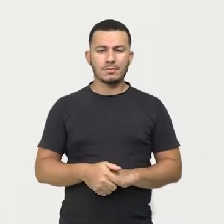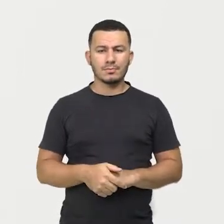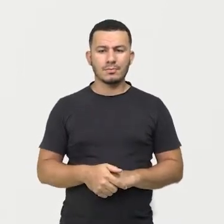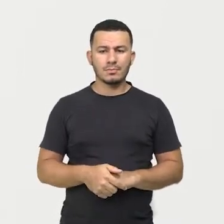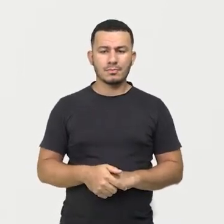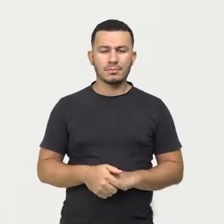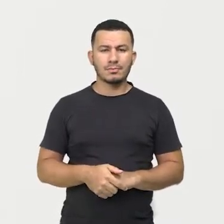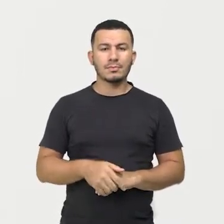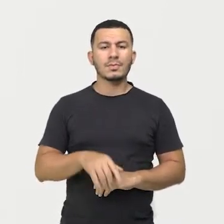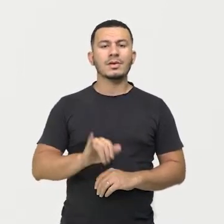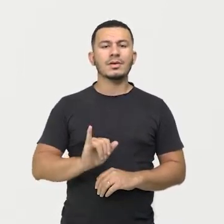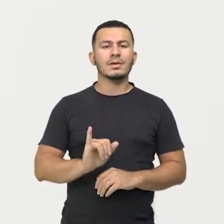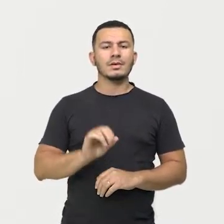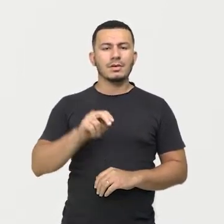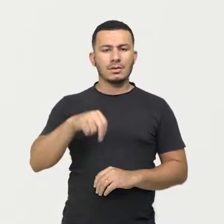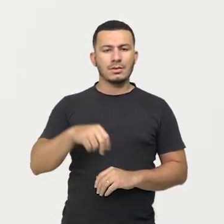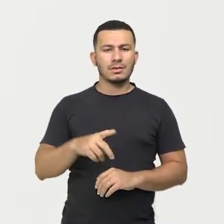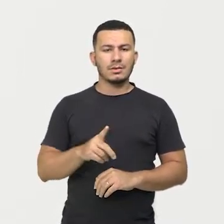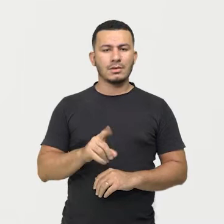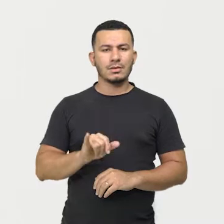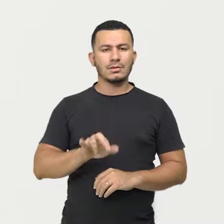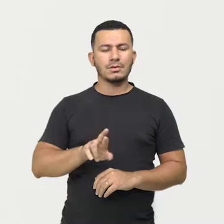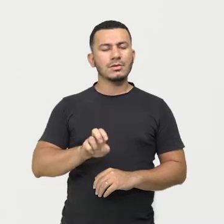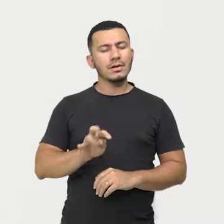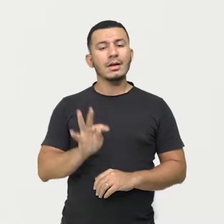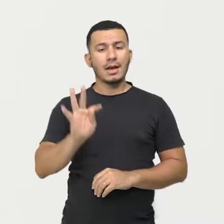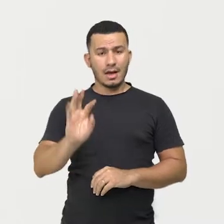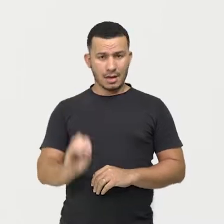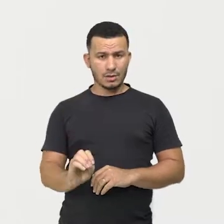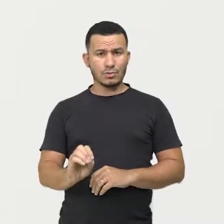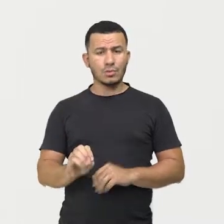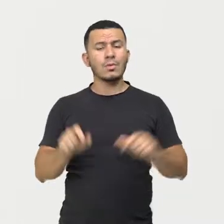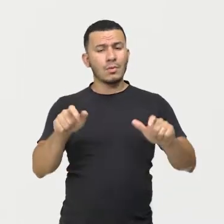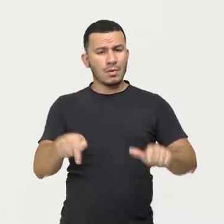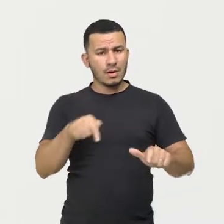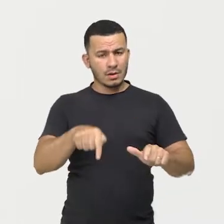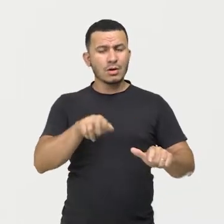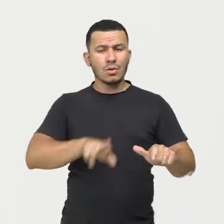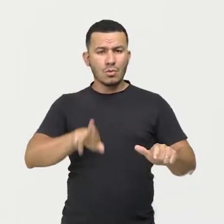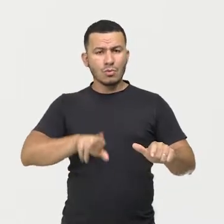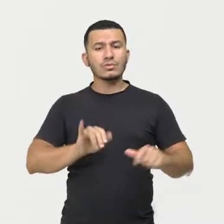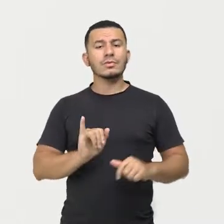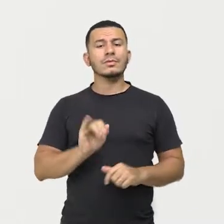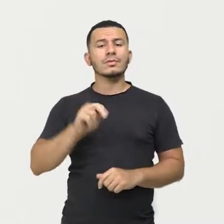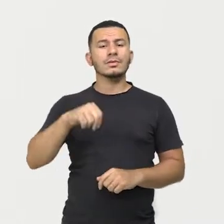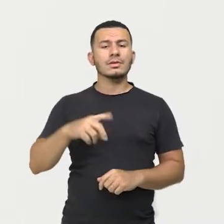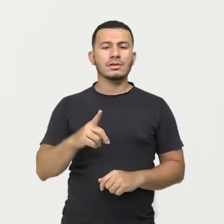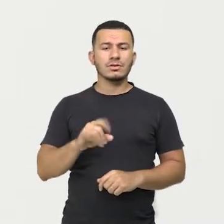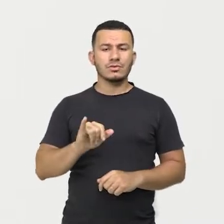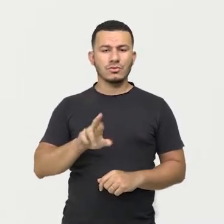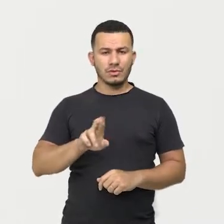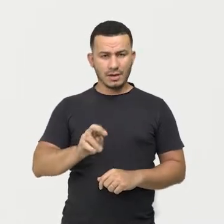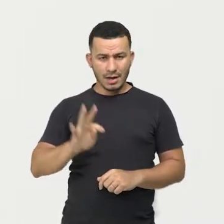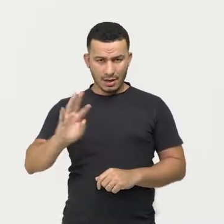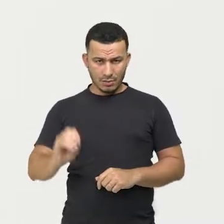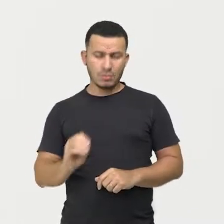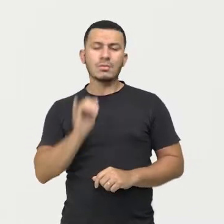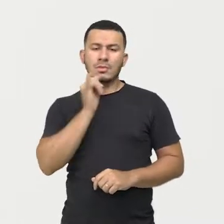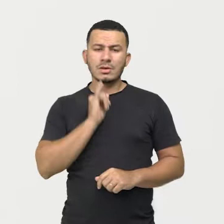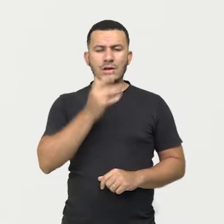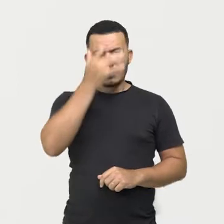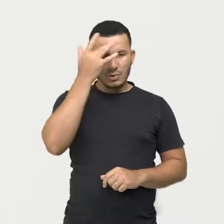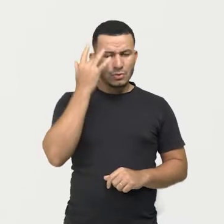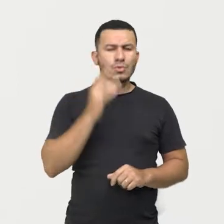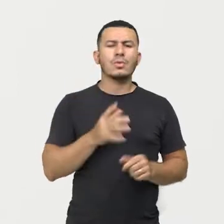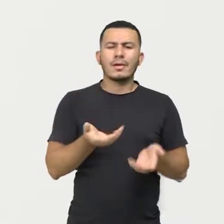o uso indireto dos recursos que existem naquela unidade de conservação. Então, o pesquisador